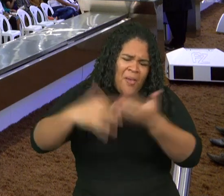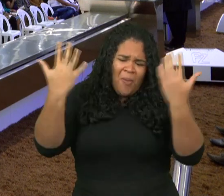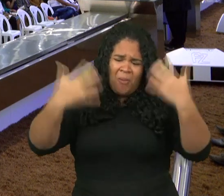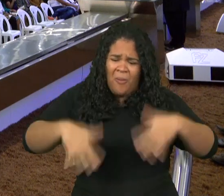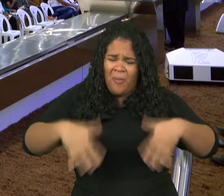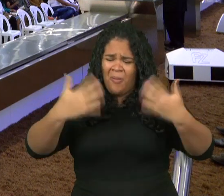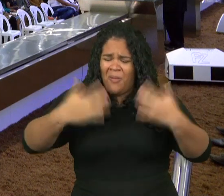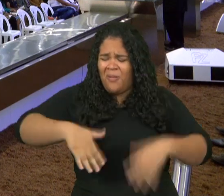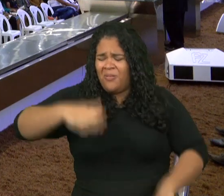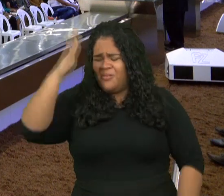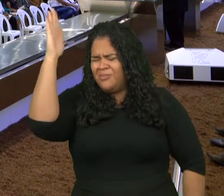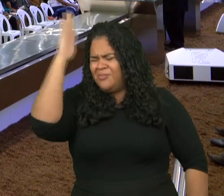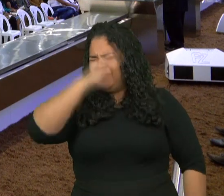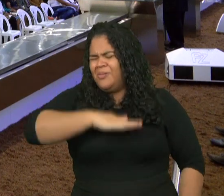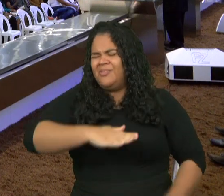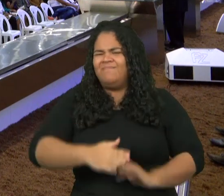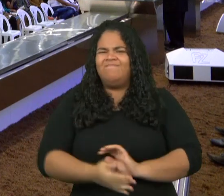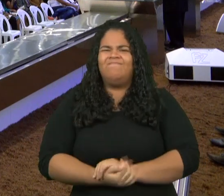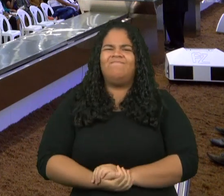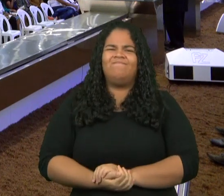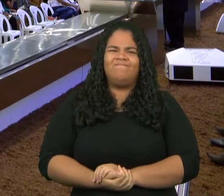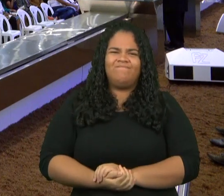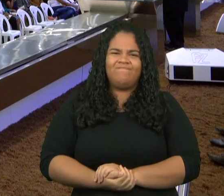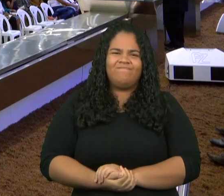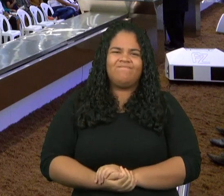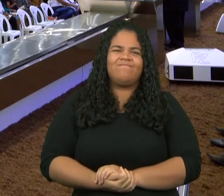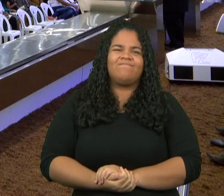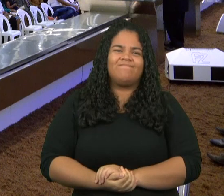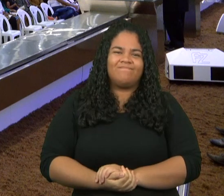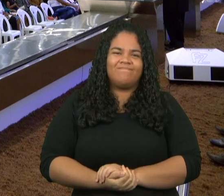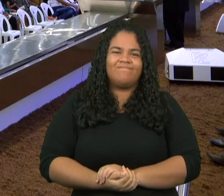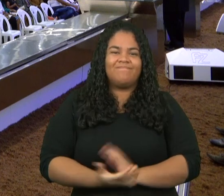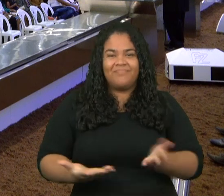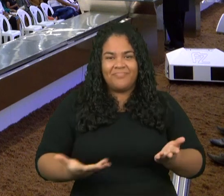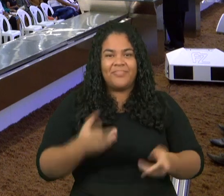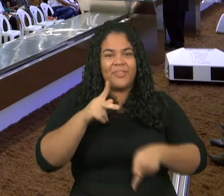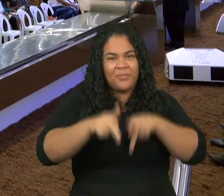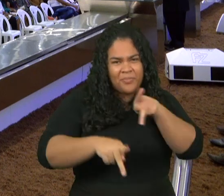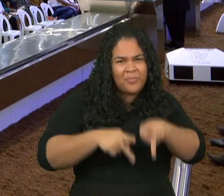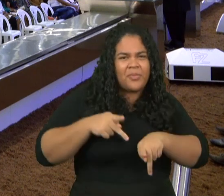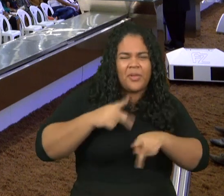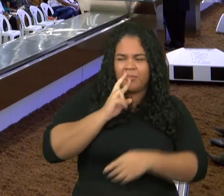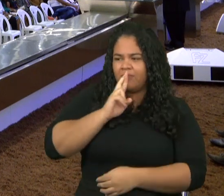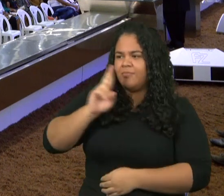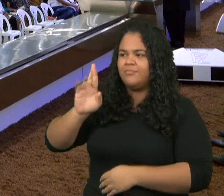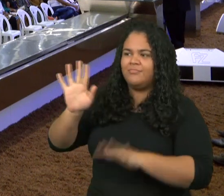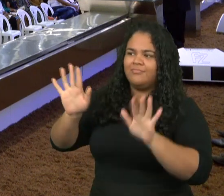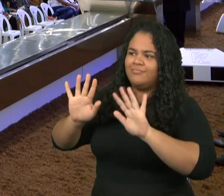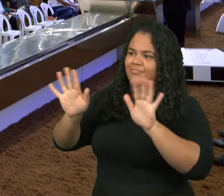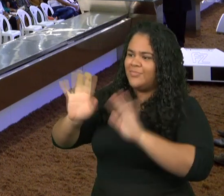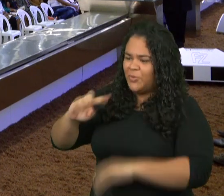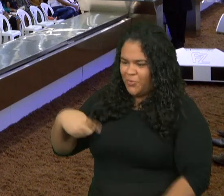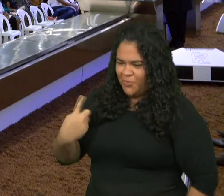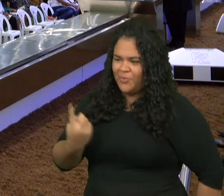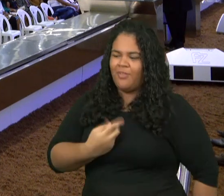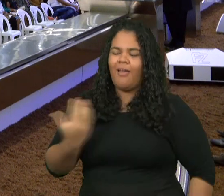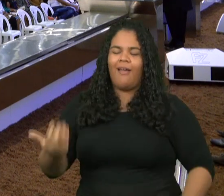de vos fazer bem então disse o povo a Josué nós antes ao Senhor